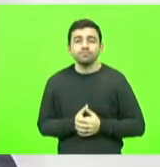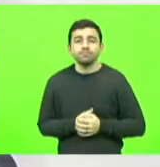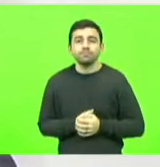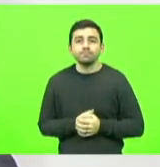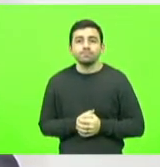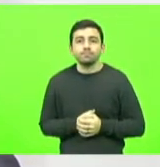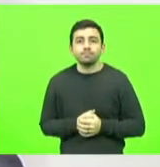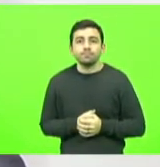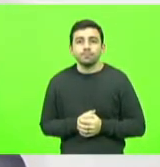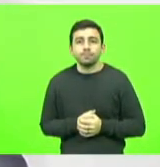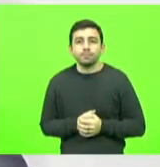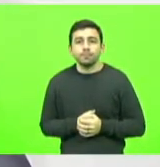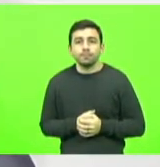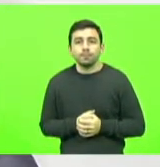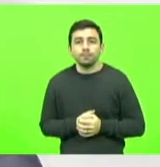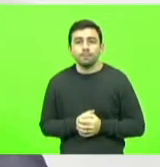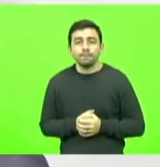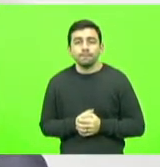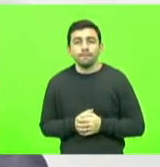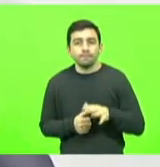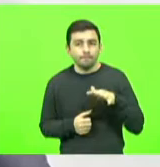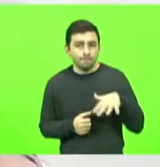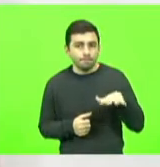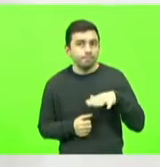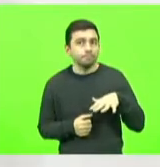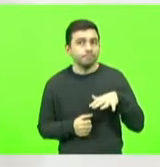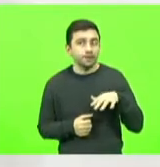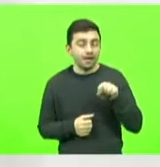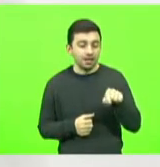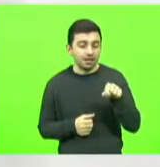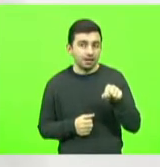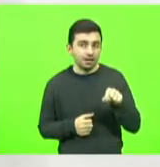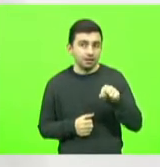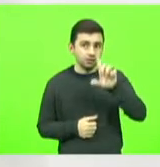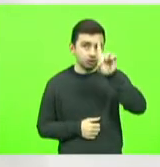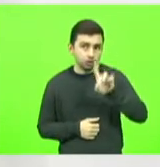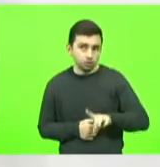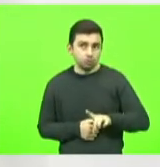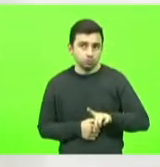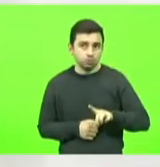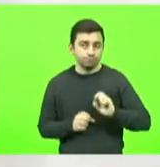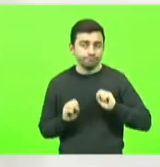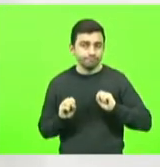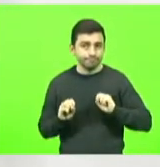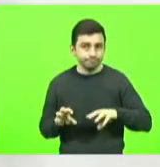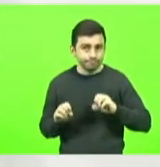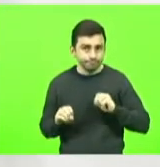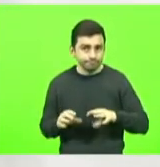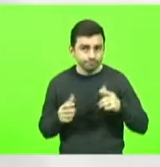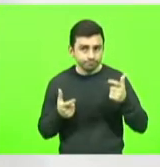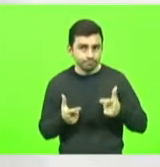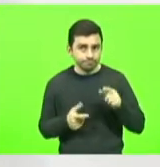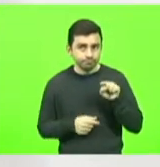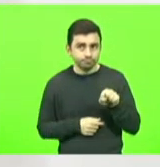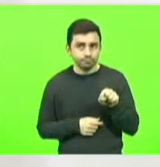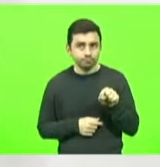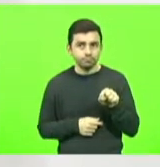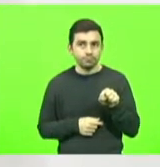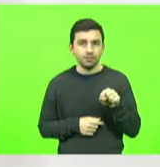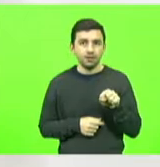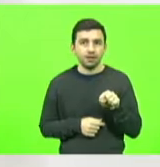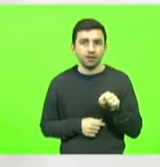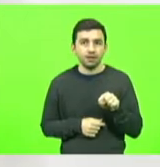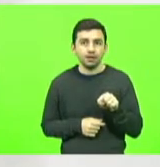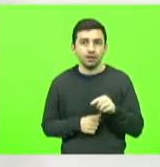para a diretora de uma instituição de ensino, que foi ela que quebrou o